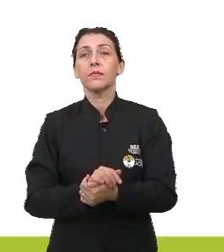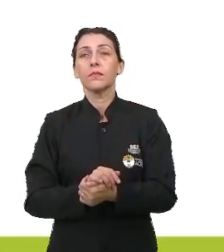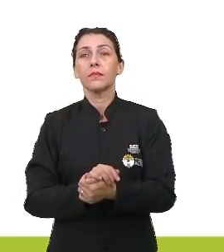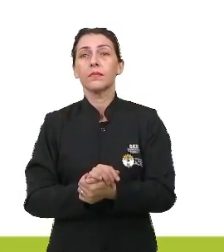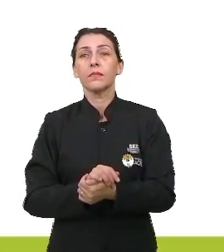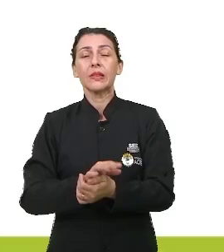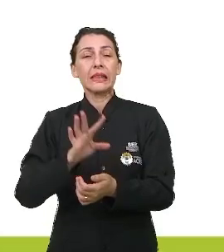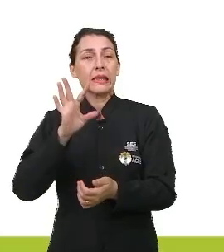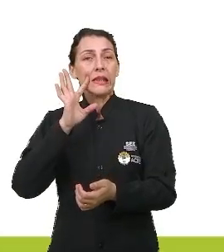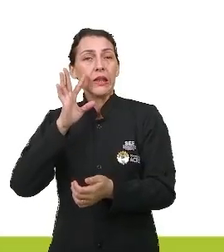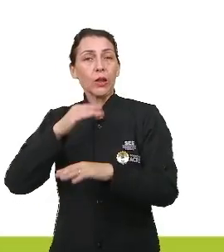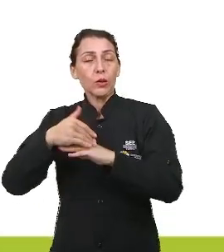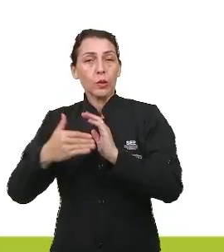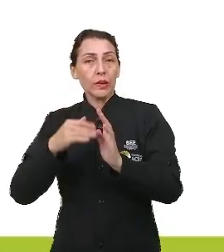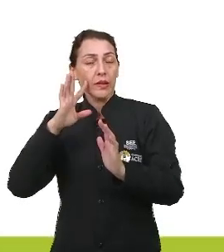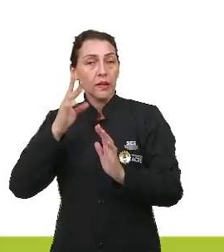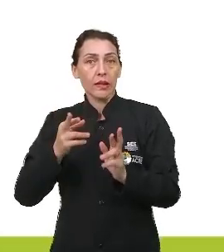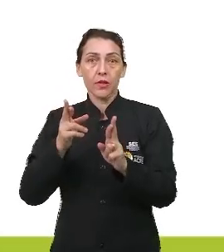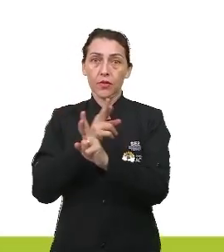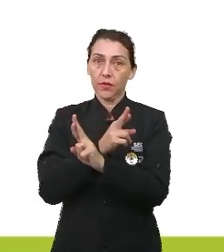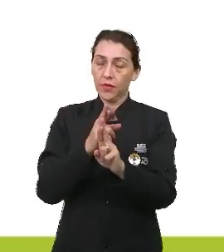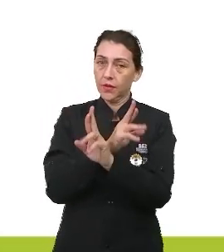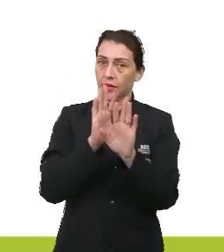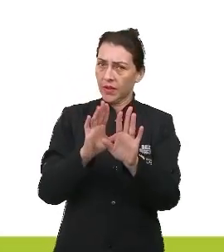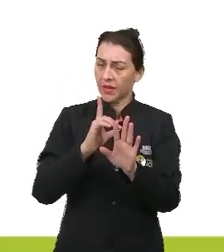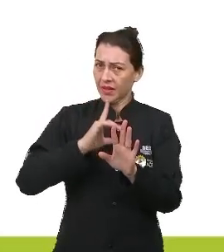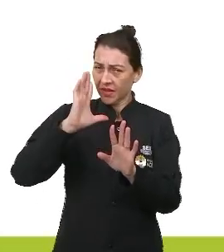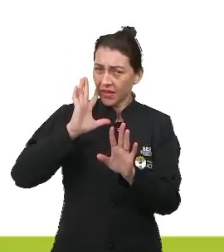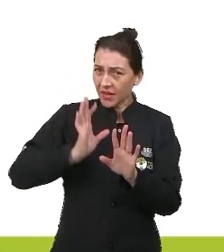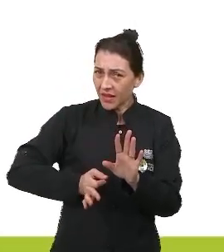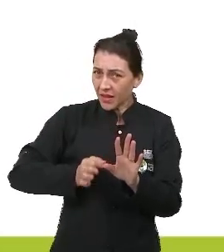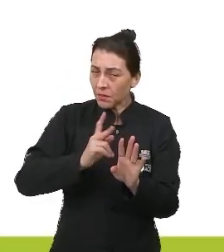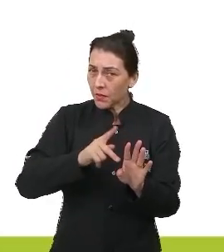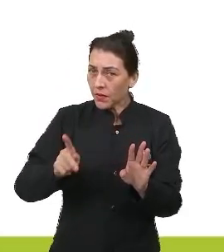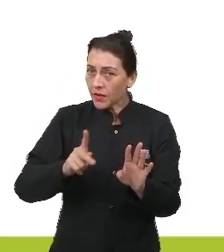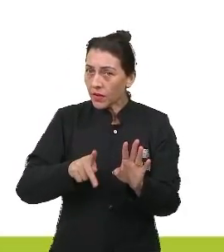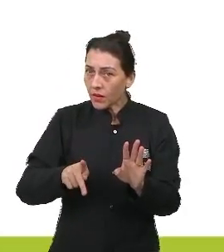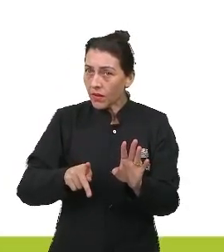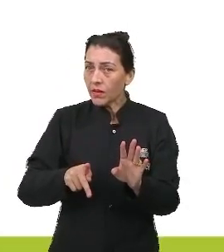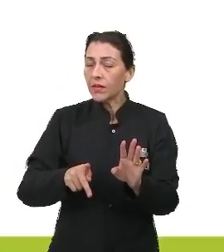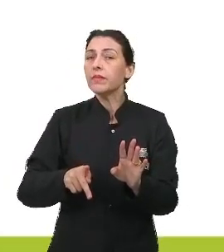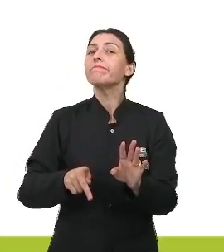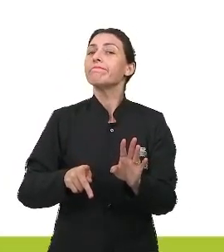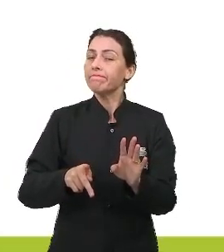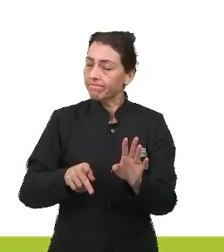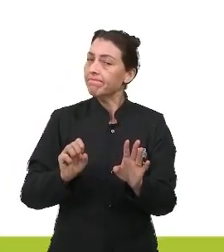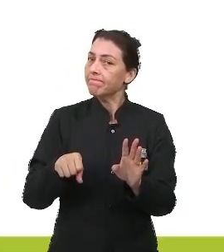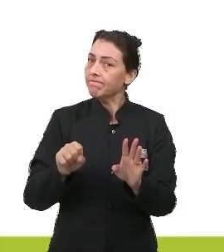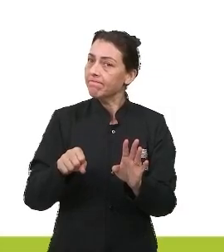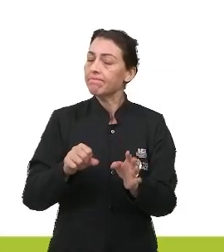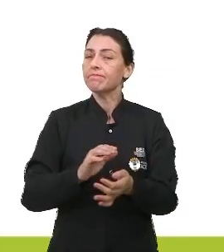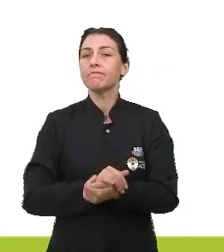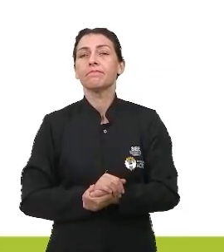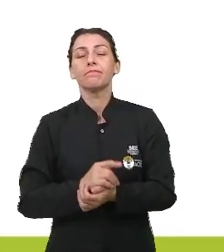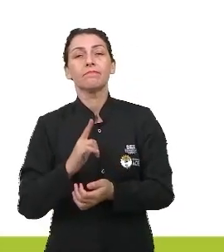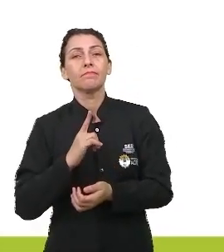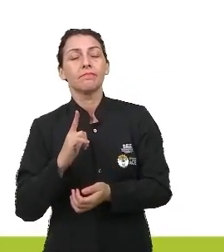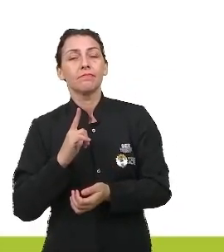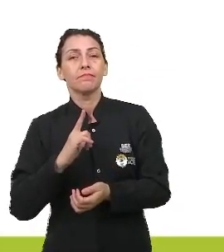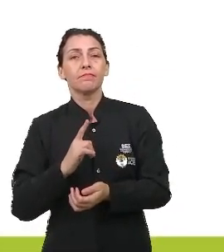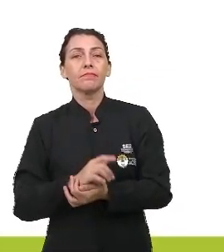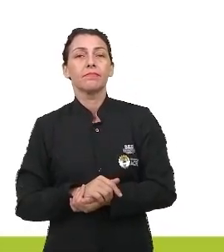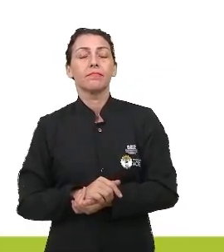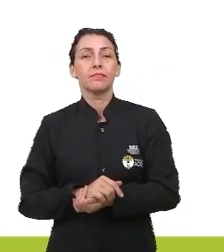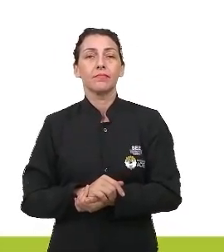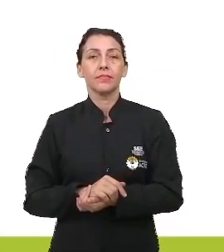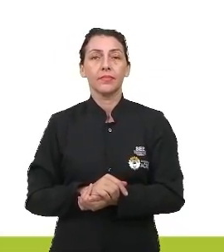certeza é relativa. Tem certeza, professor? Absoluta. Então, tenho aí, se